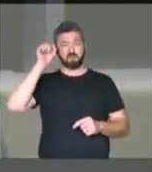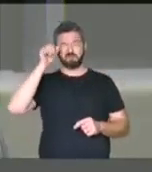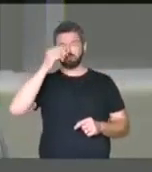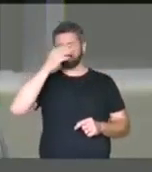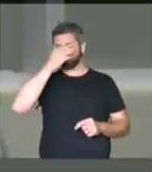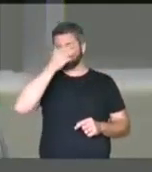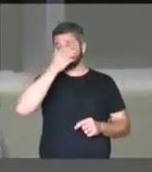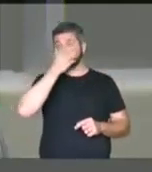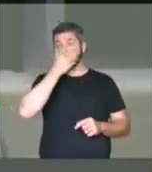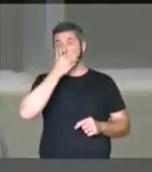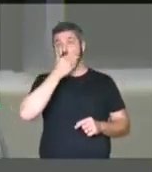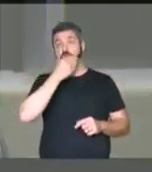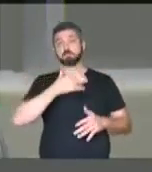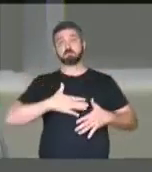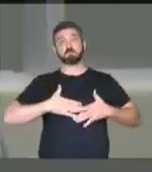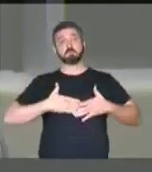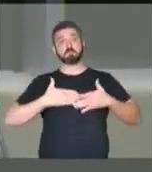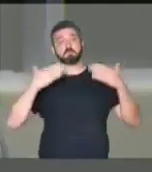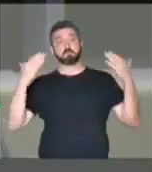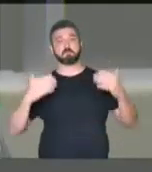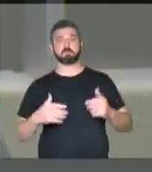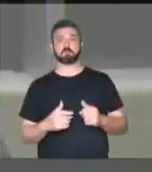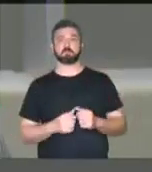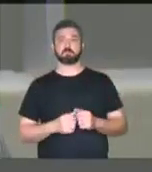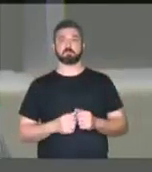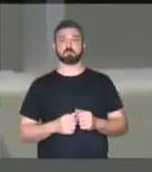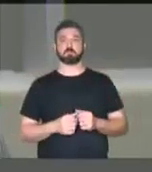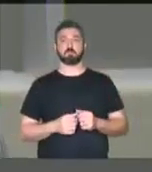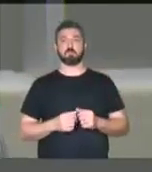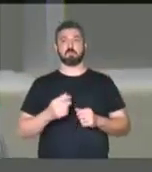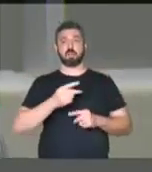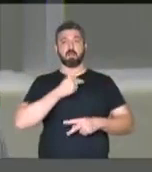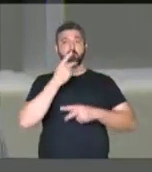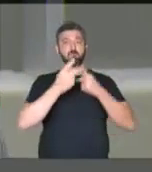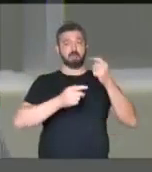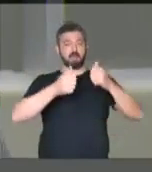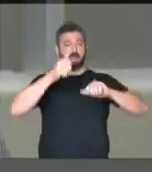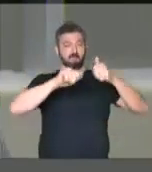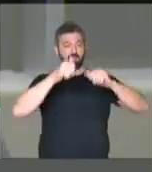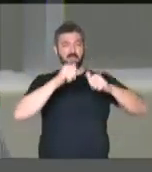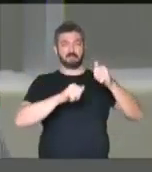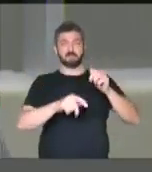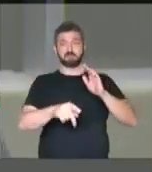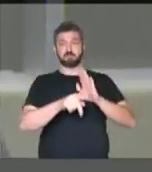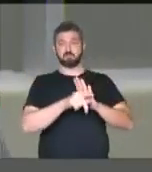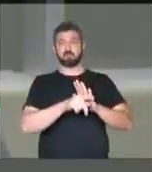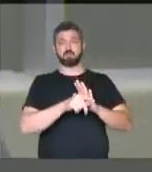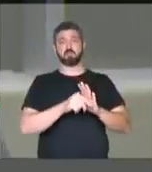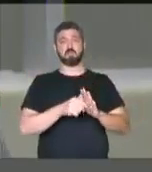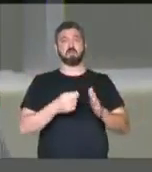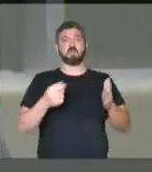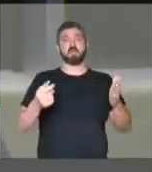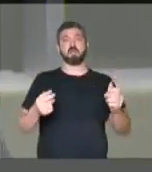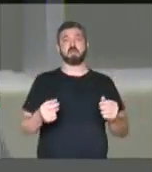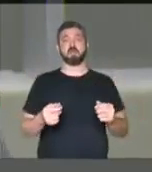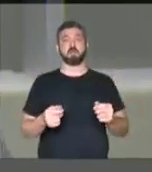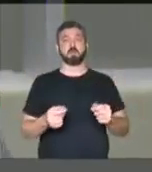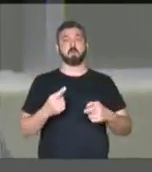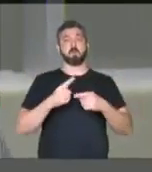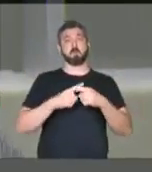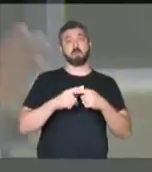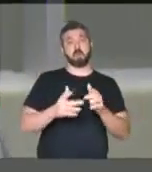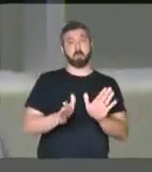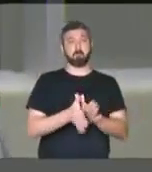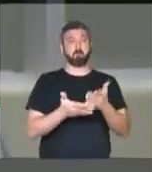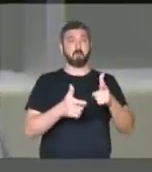assustadora, a análise absurda, de que, como